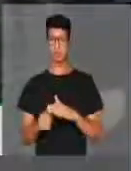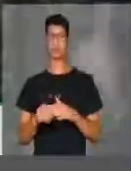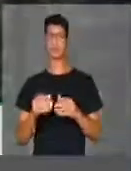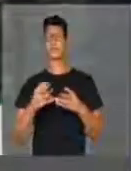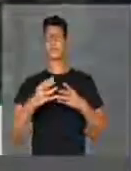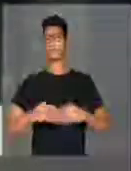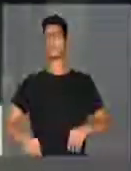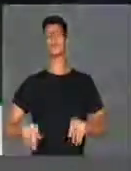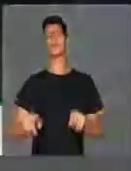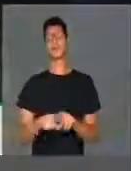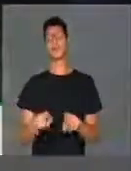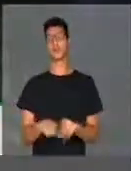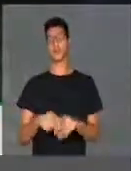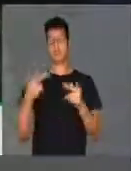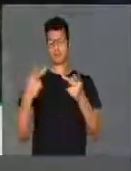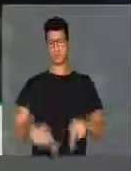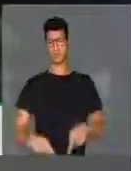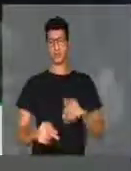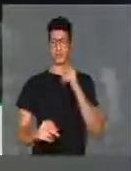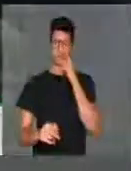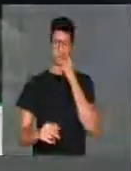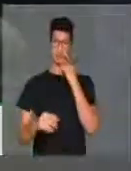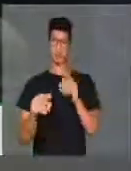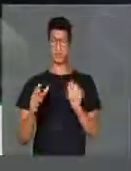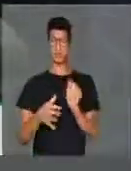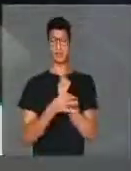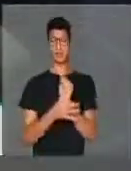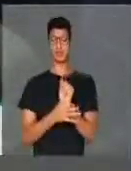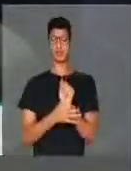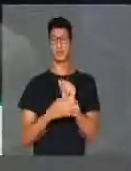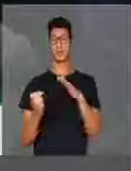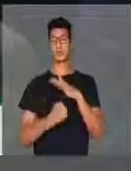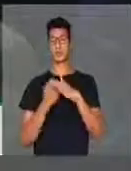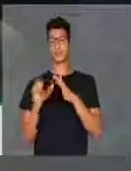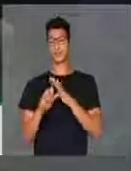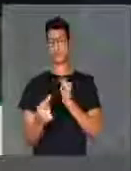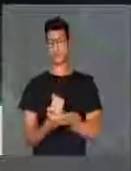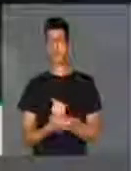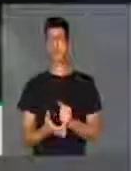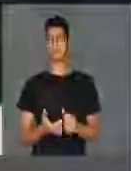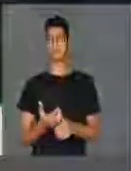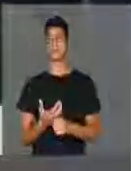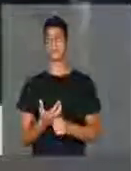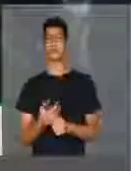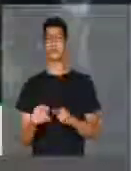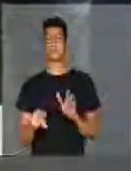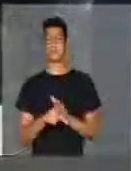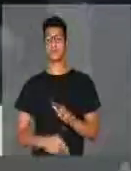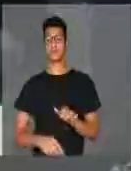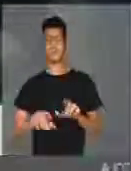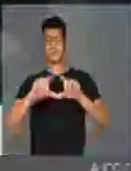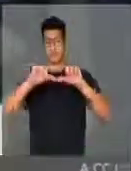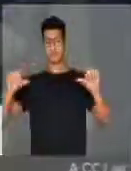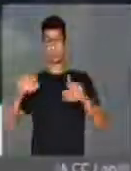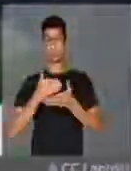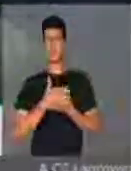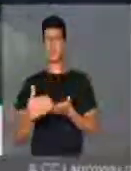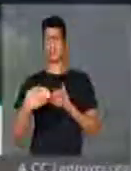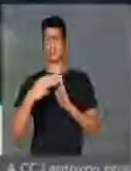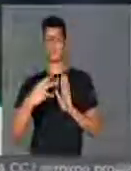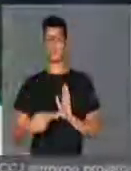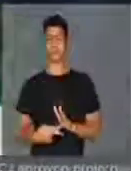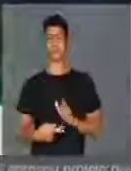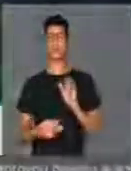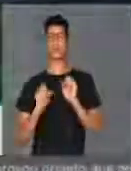fere de morte o projeto. Garantindo lá que empresas corruptas, inclusive logo no tópico inicial da